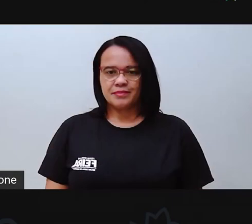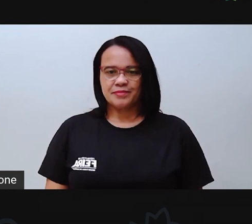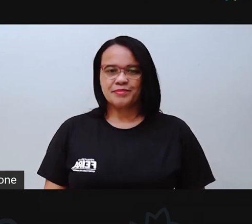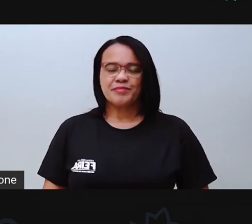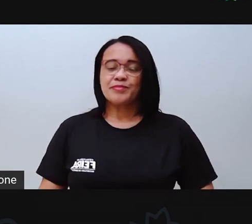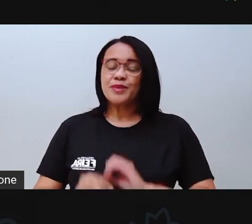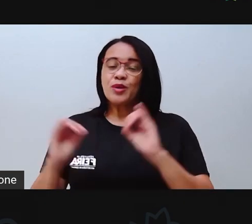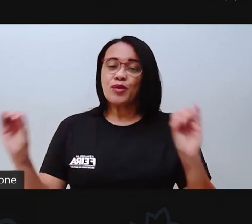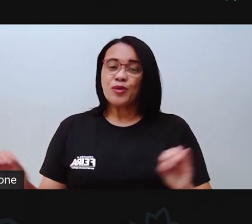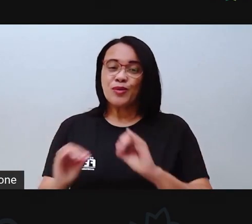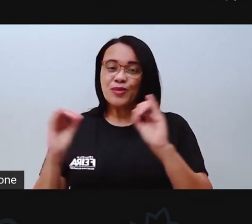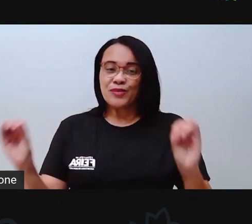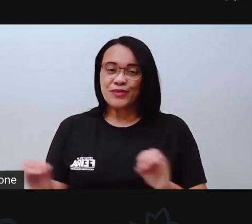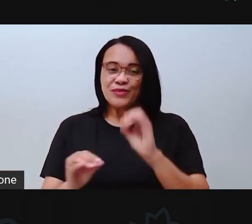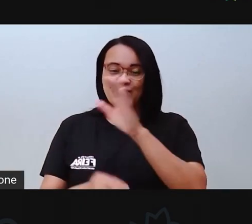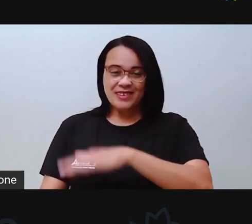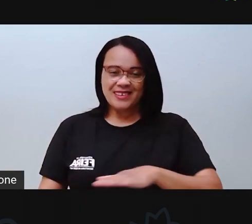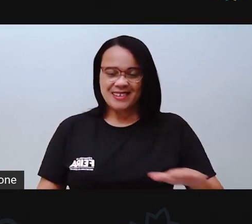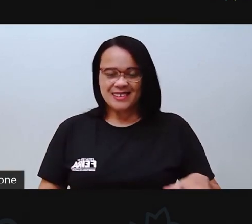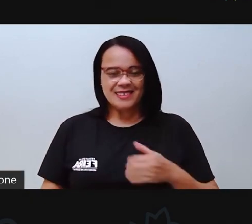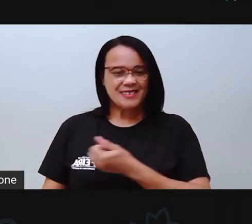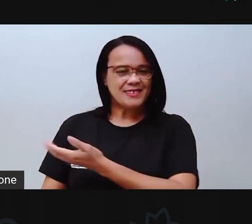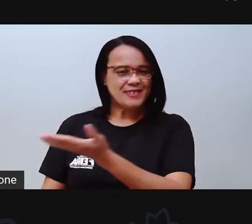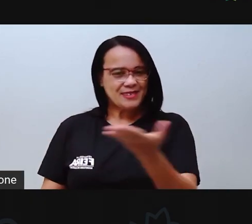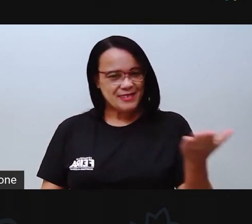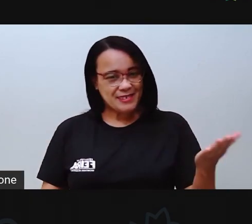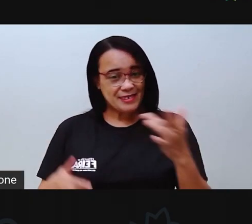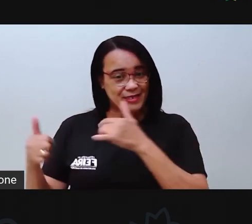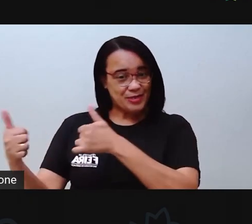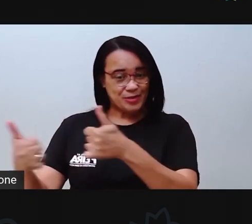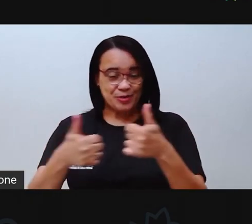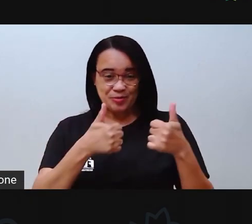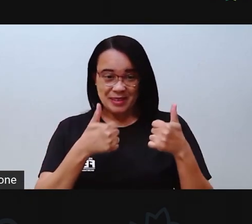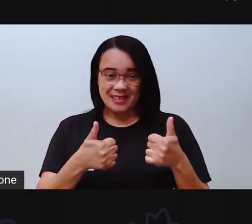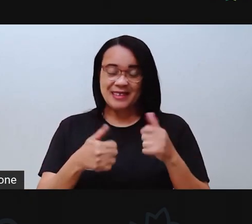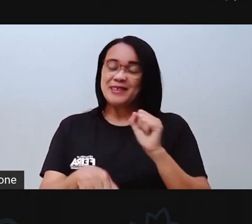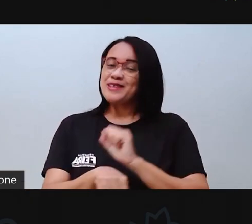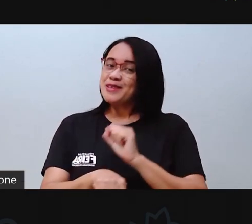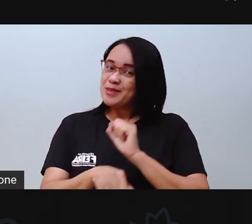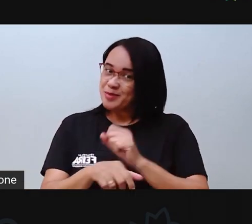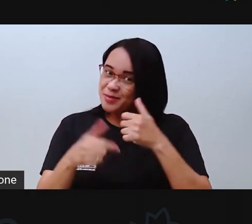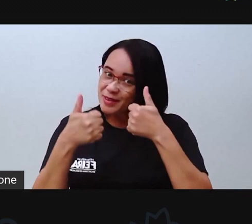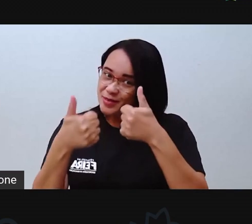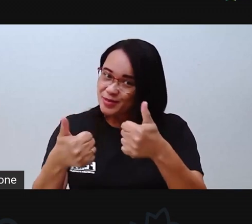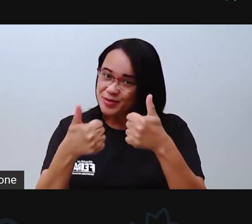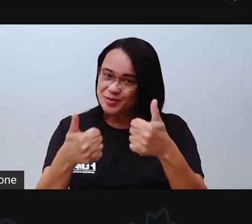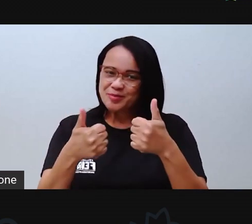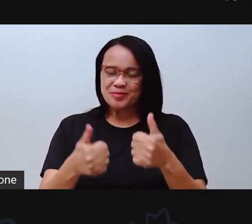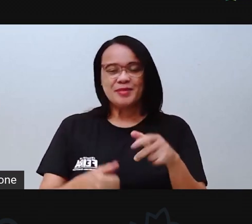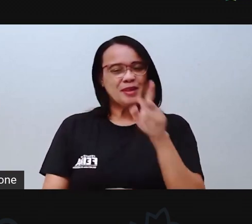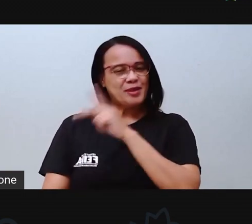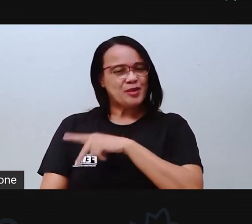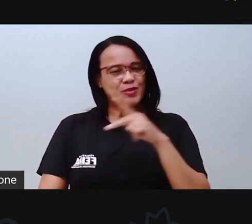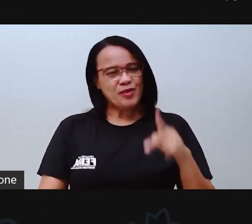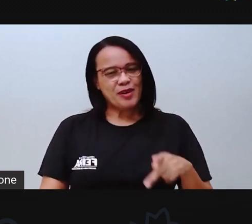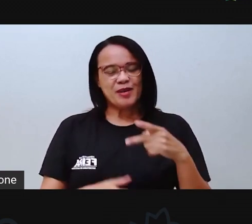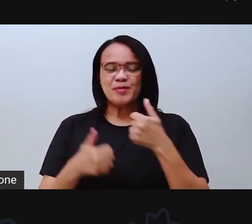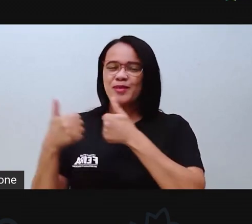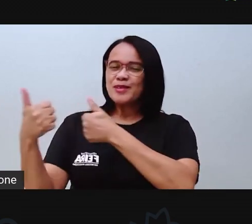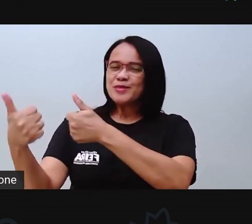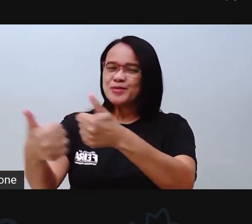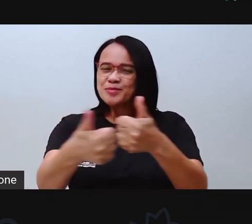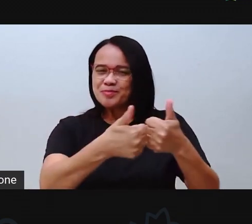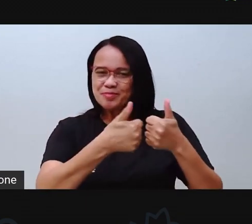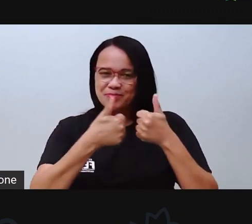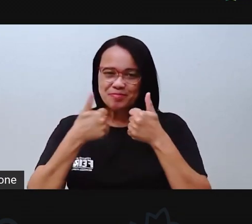Olá, crianças! Tudo bem com vocês? Espero que esteja tudo bem com vocês. Comigo está tudo bem e vamos para